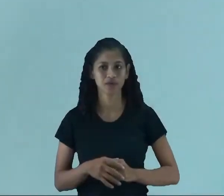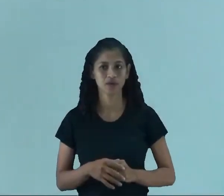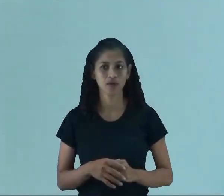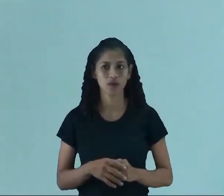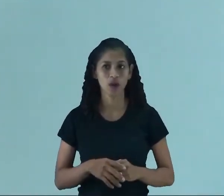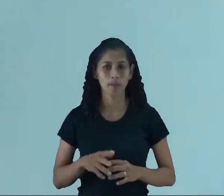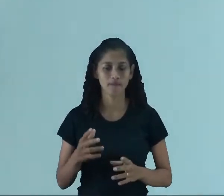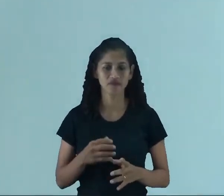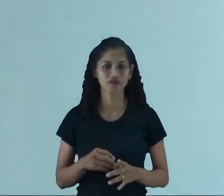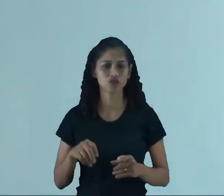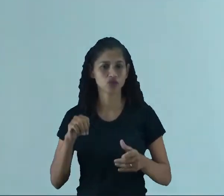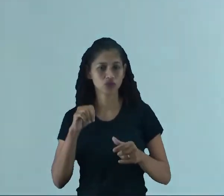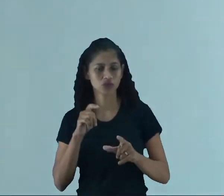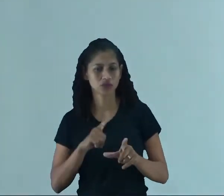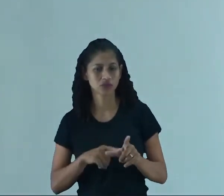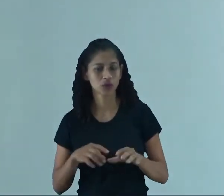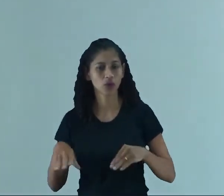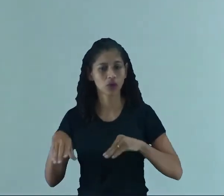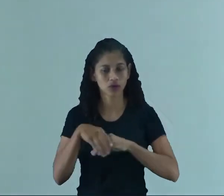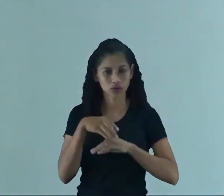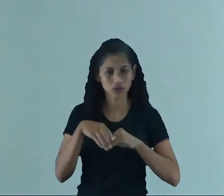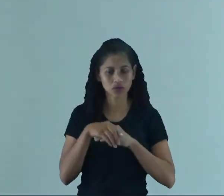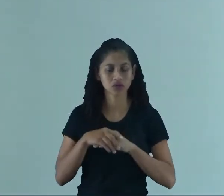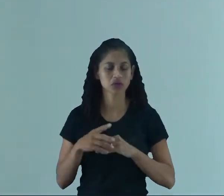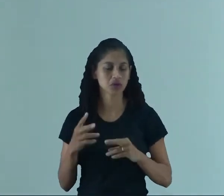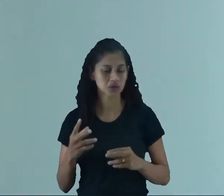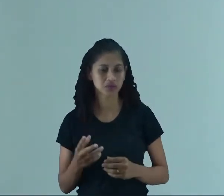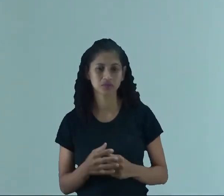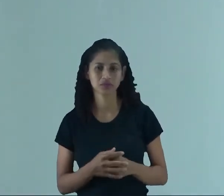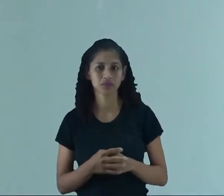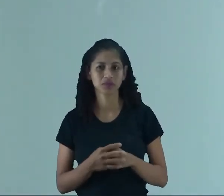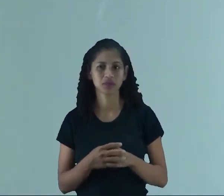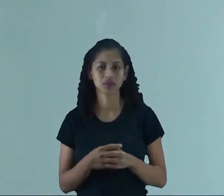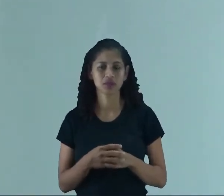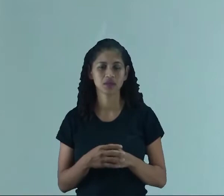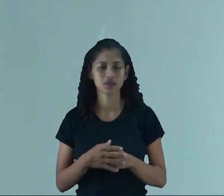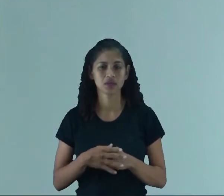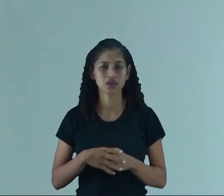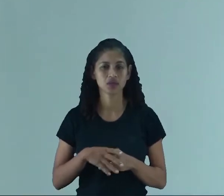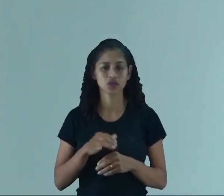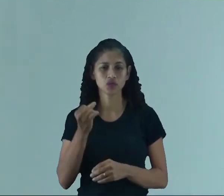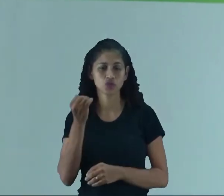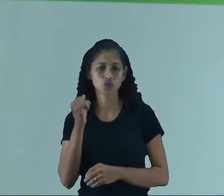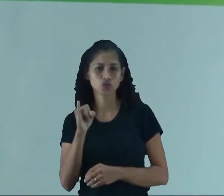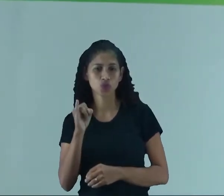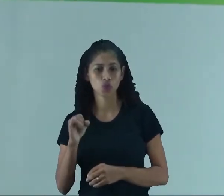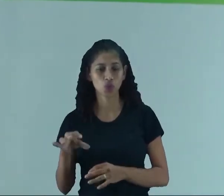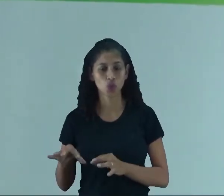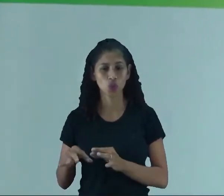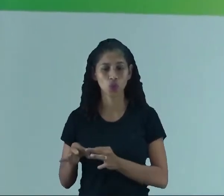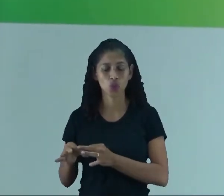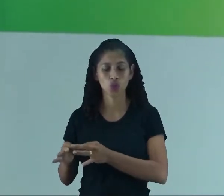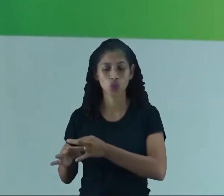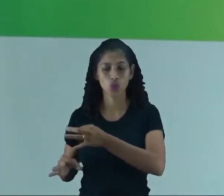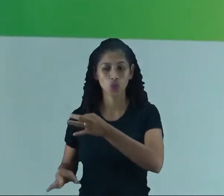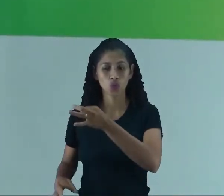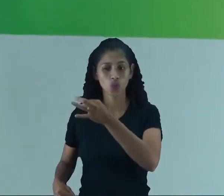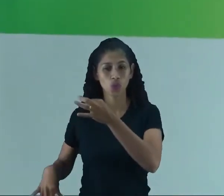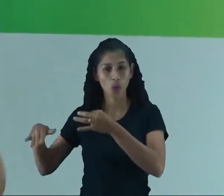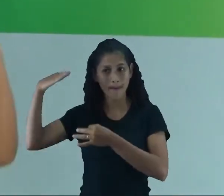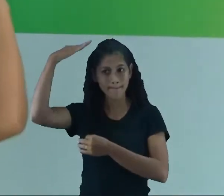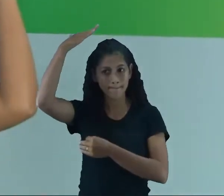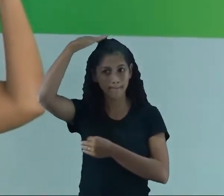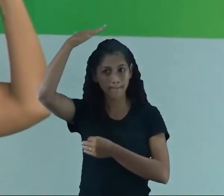significa que vai ter uma alteração aqui na minha altura. Se eu colocar até a ponta da minha cabeça, olha só,